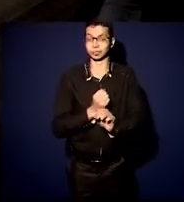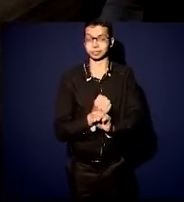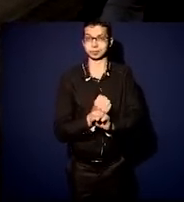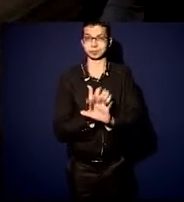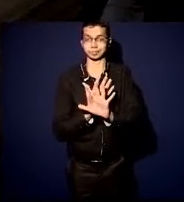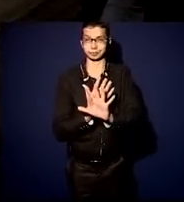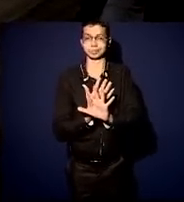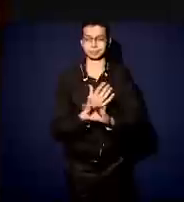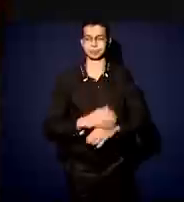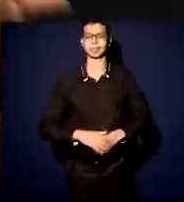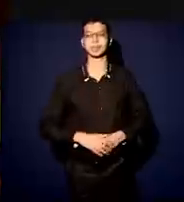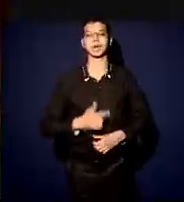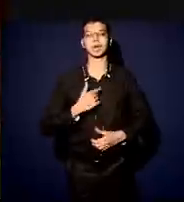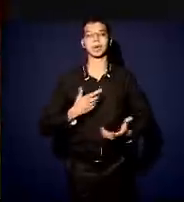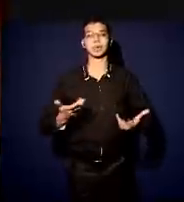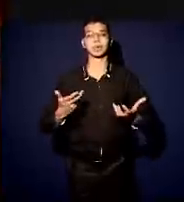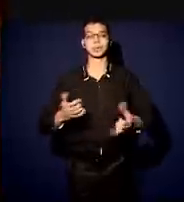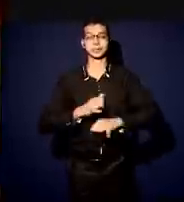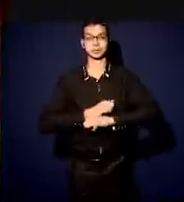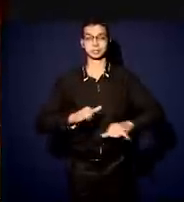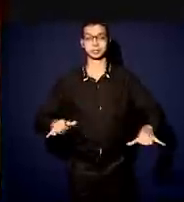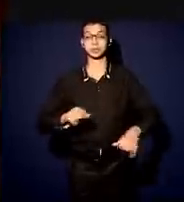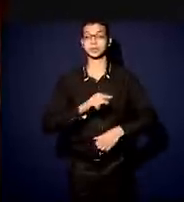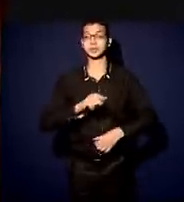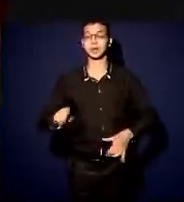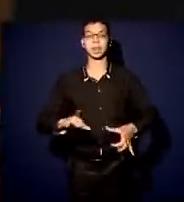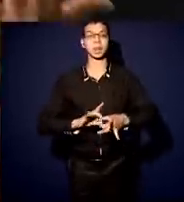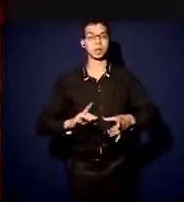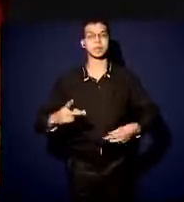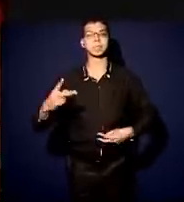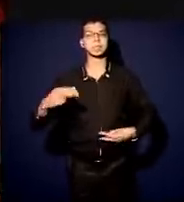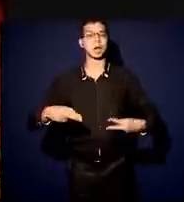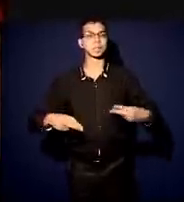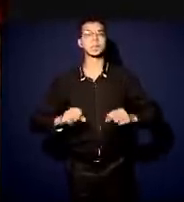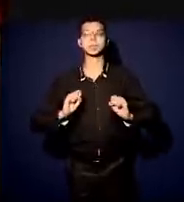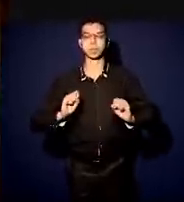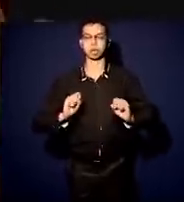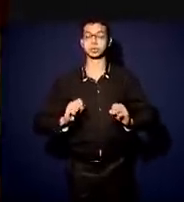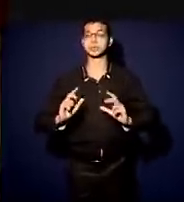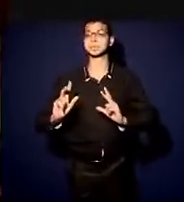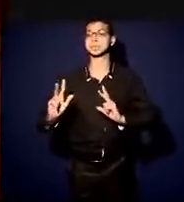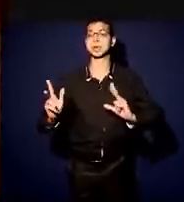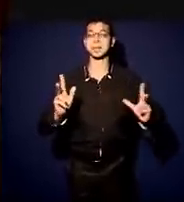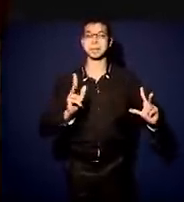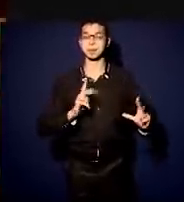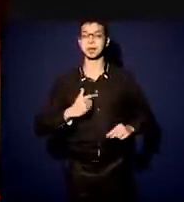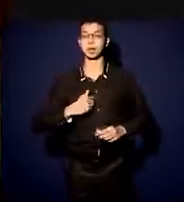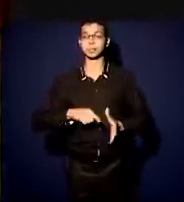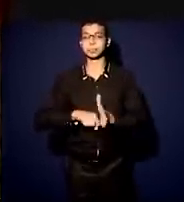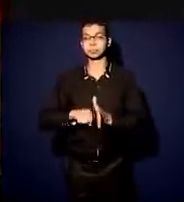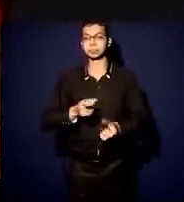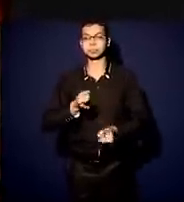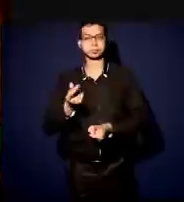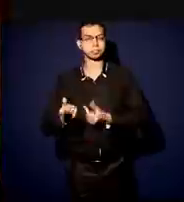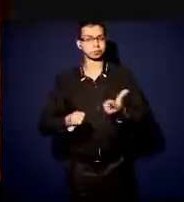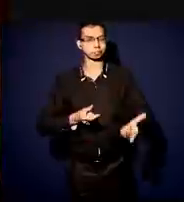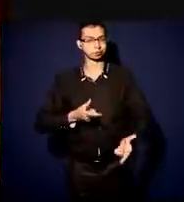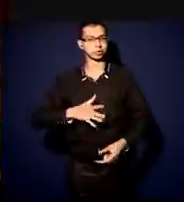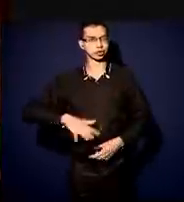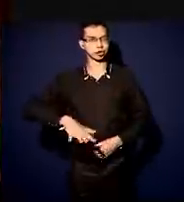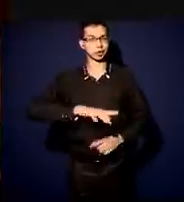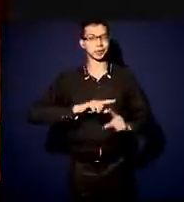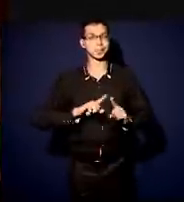Bom, eu queria dizer, primeiro, que vocês podem se interromper, conversar. Eu vou fazer algumas perguntas gerais, outras específicas, mas é uma